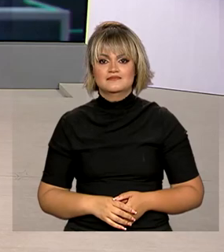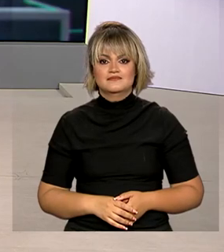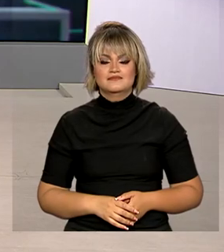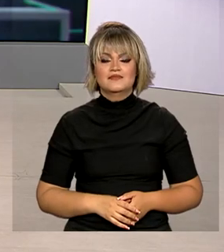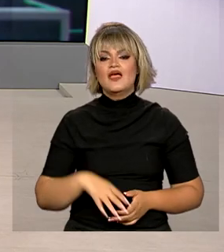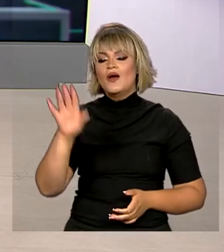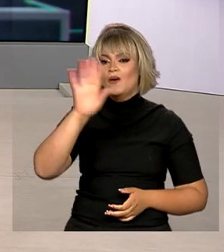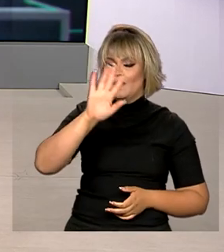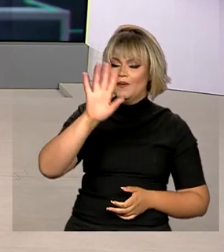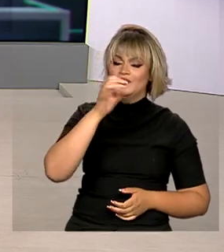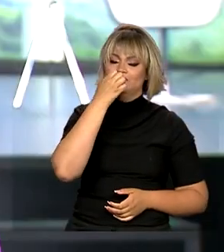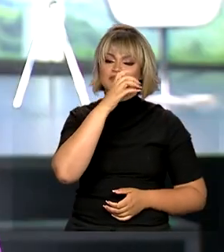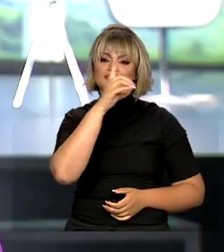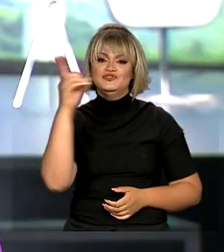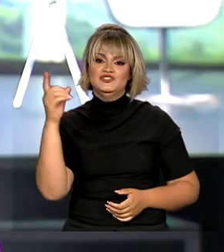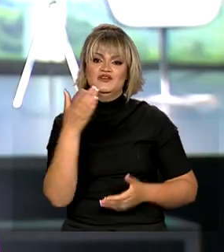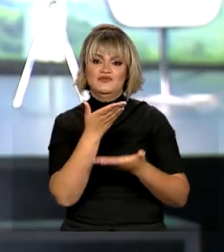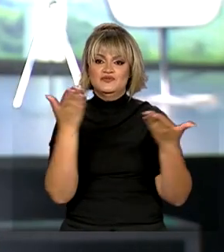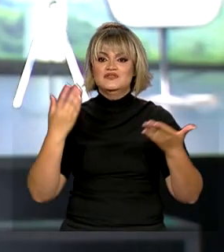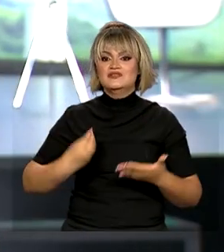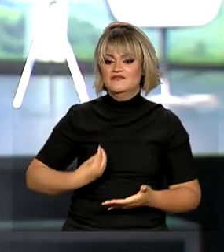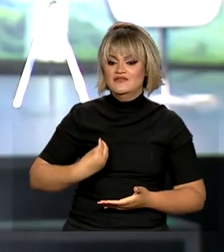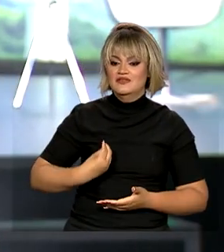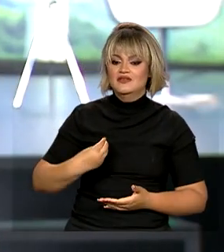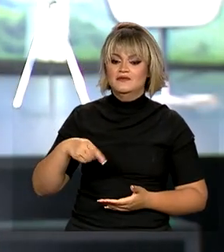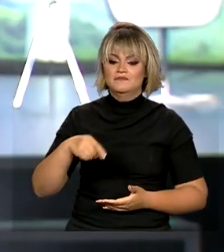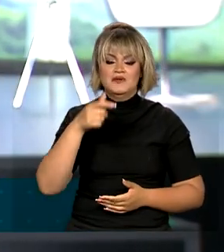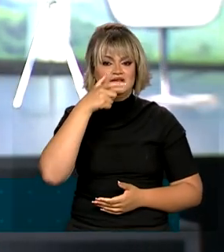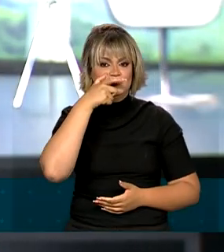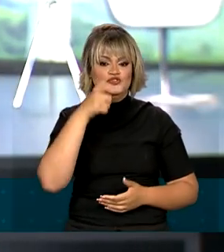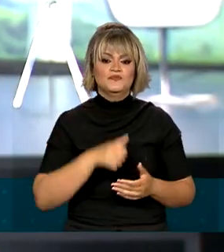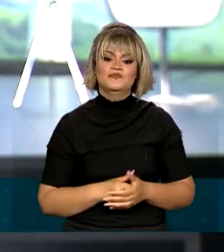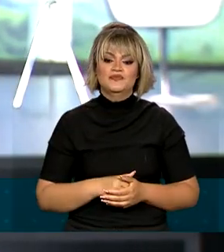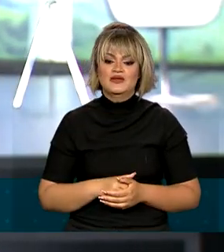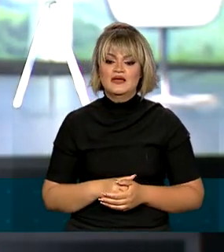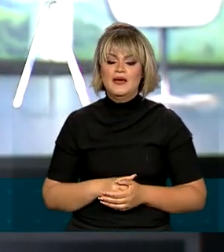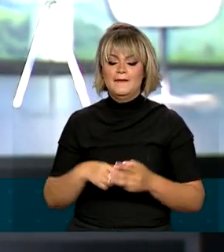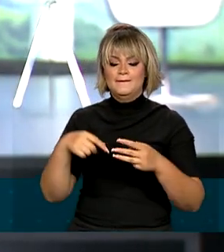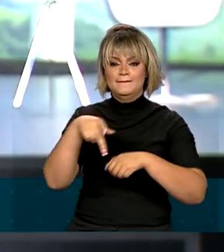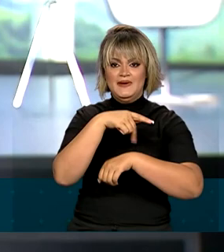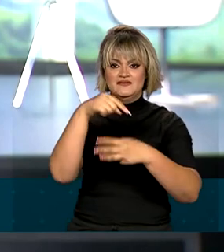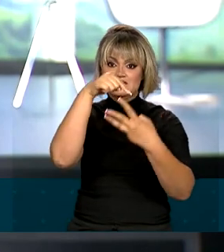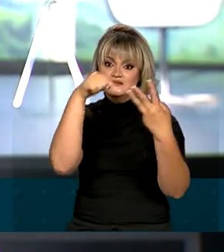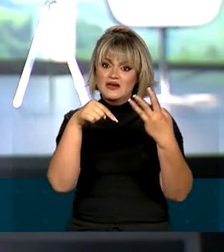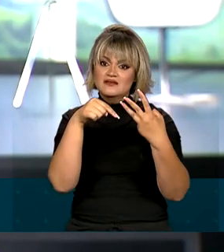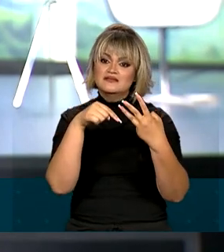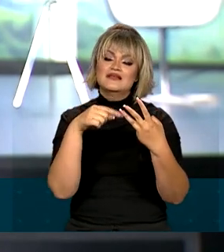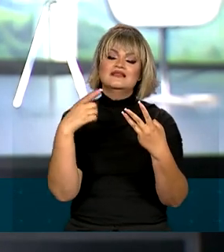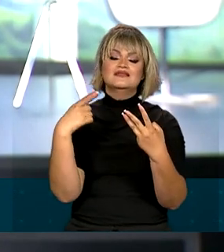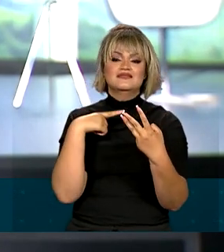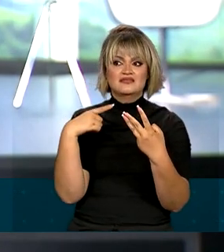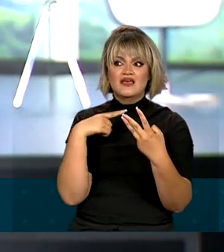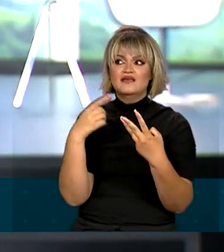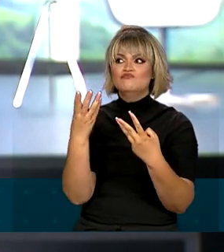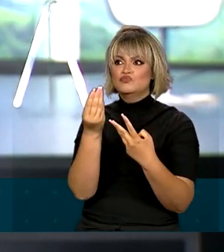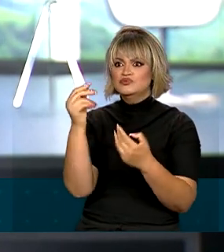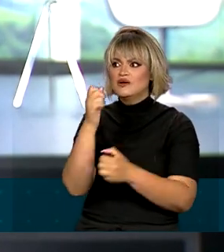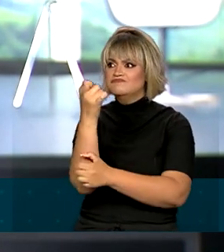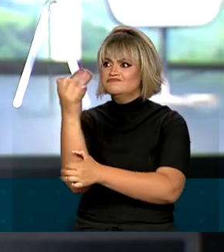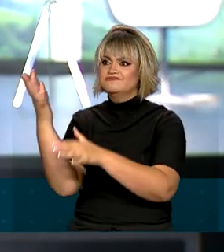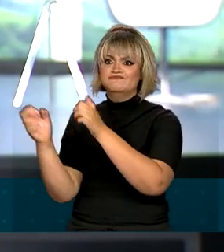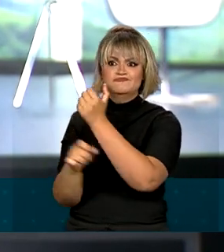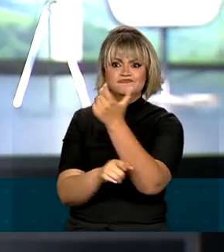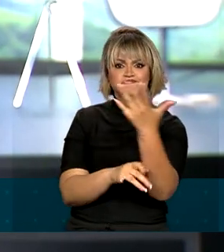Oi Renata, bom dia pra você, bom dia a todos que nos acompanham. Olha, esses três países, eles concentram mais da metade da área de